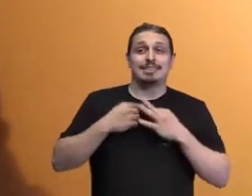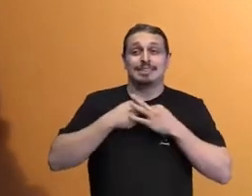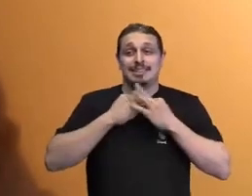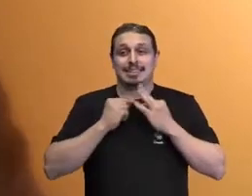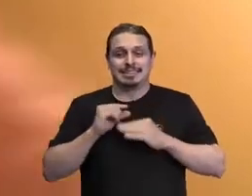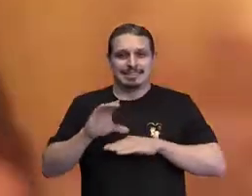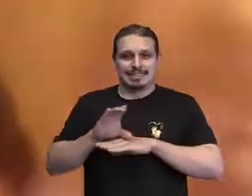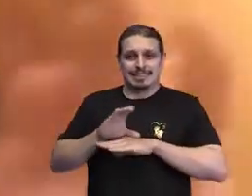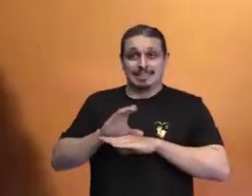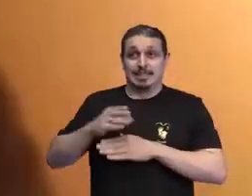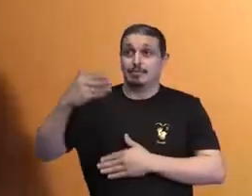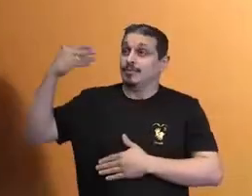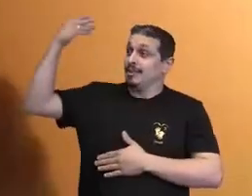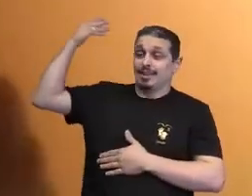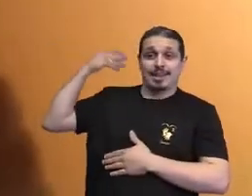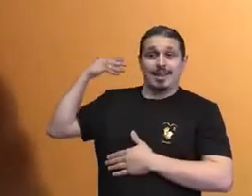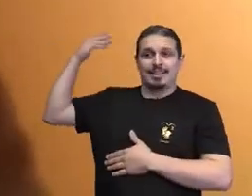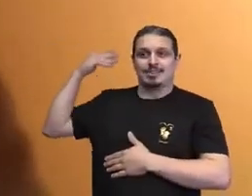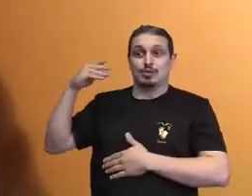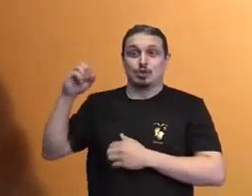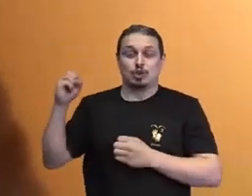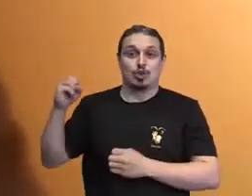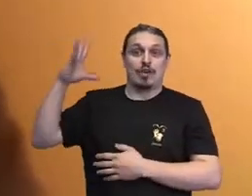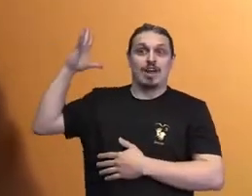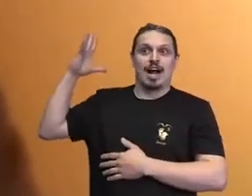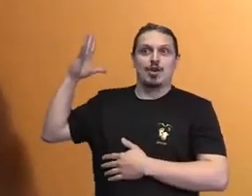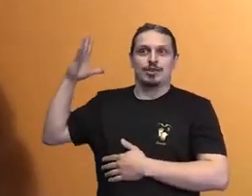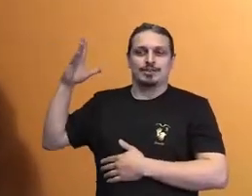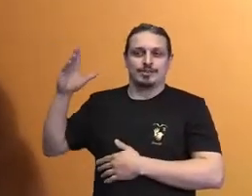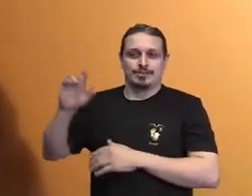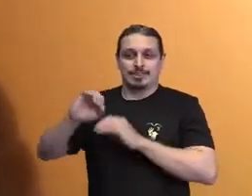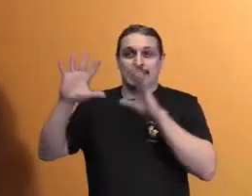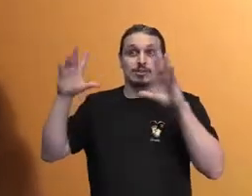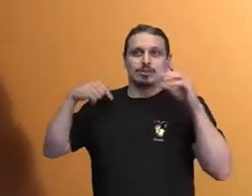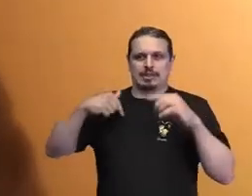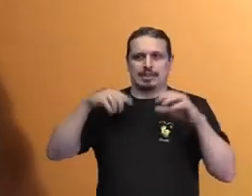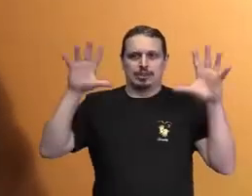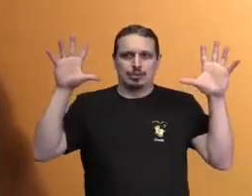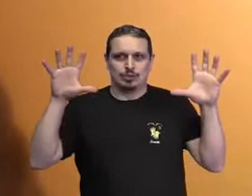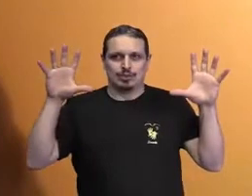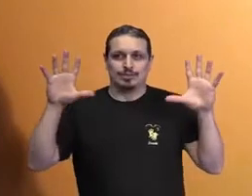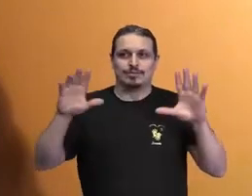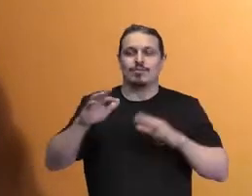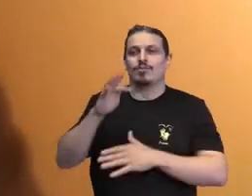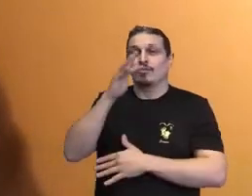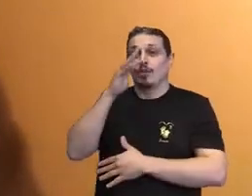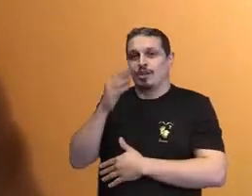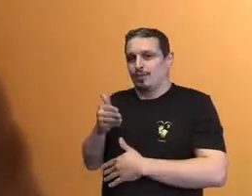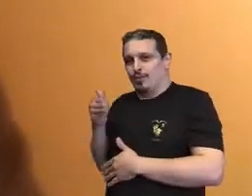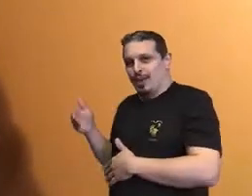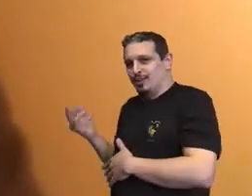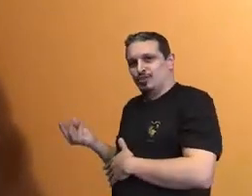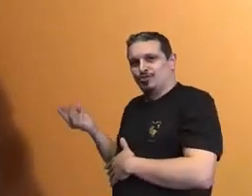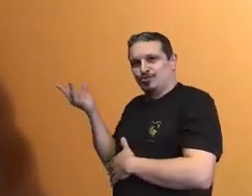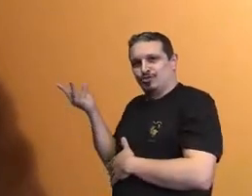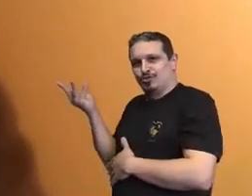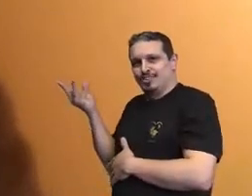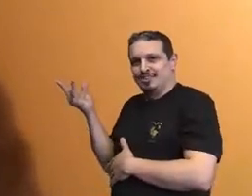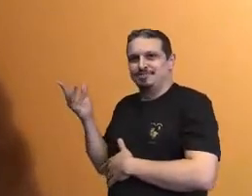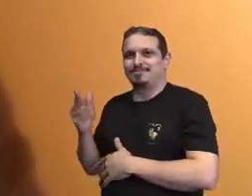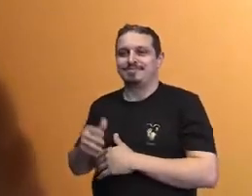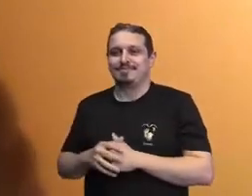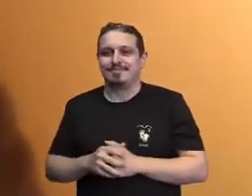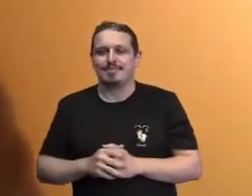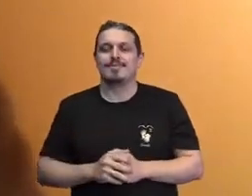parede com iluminação mais escura e um pouco de um vaso de flor, que é verdadeiro, que está ao meu lado.